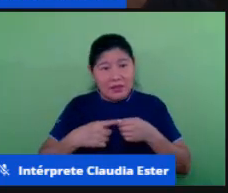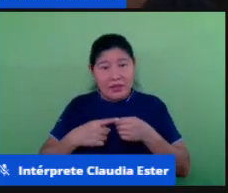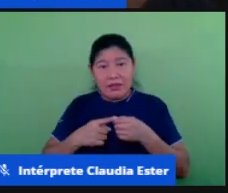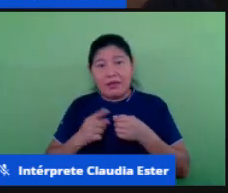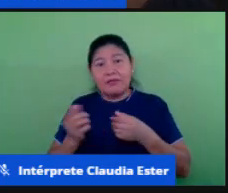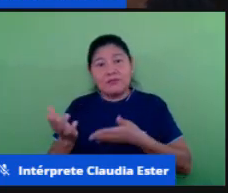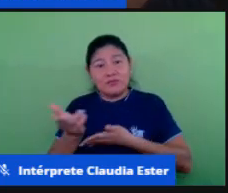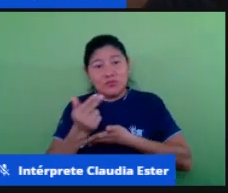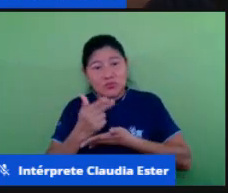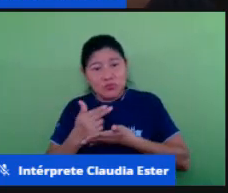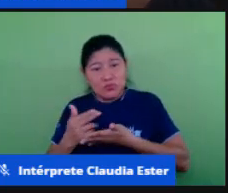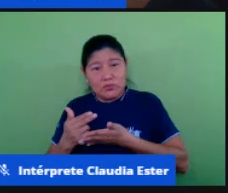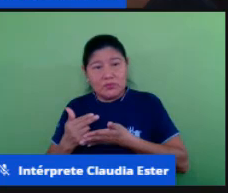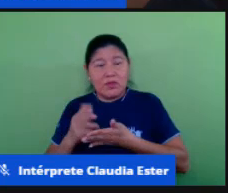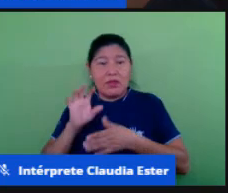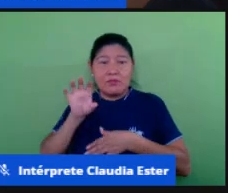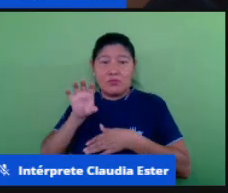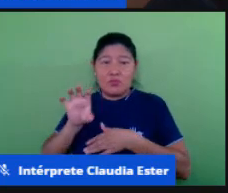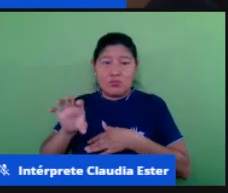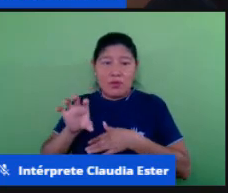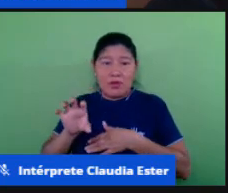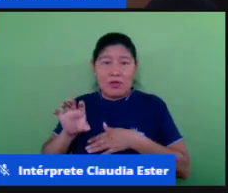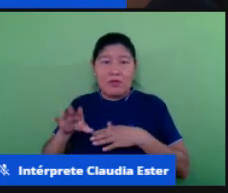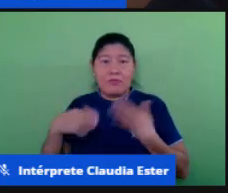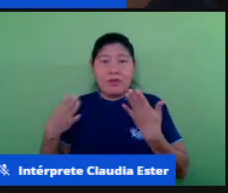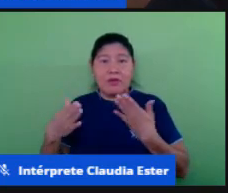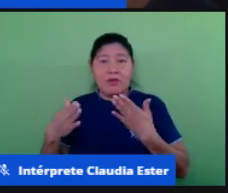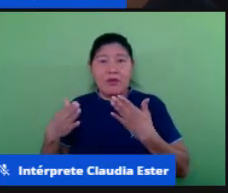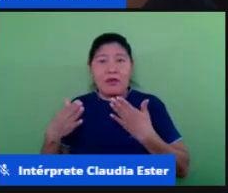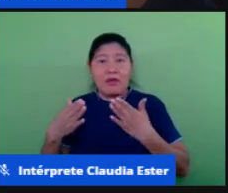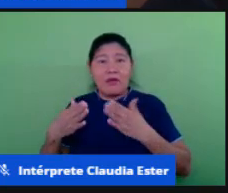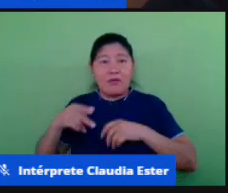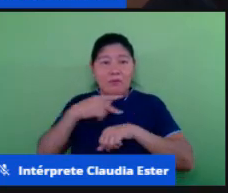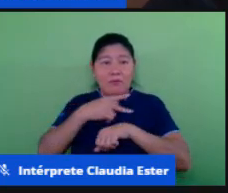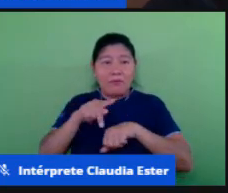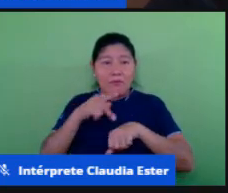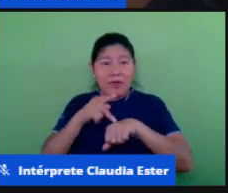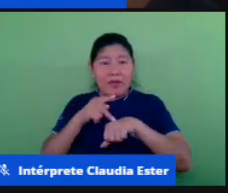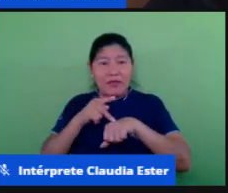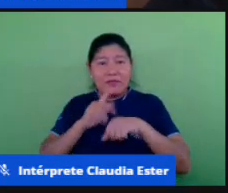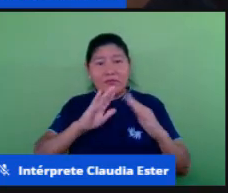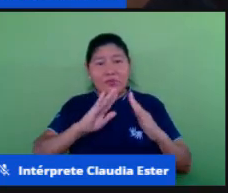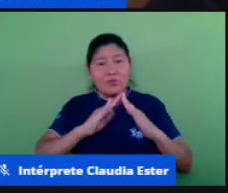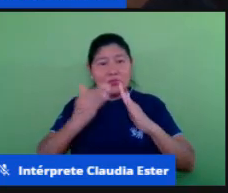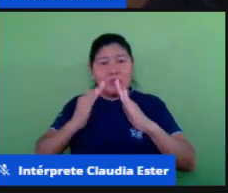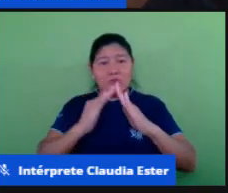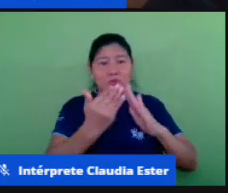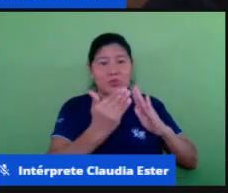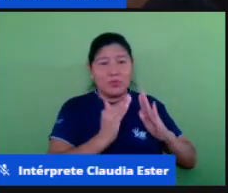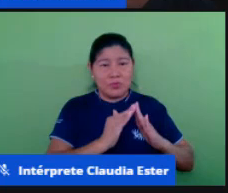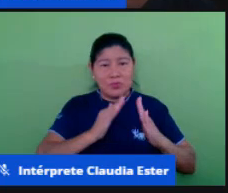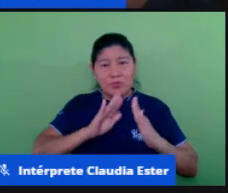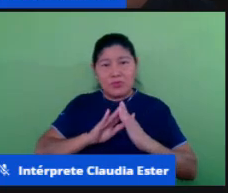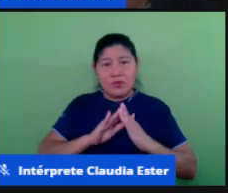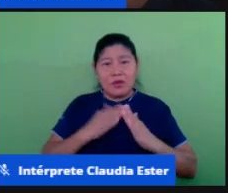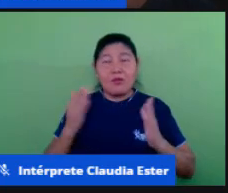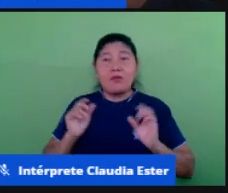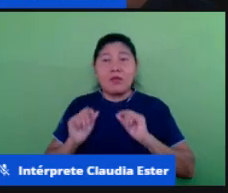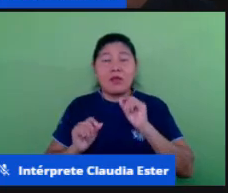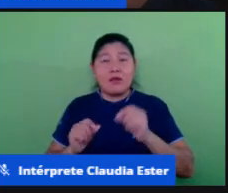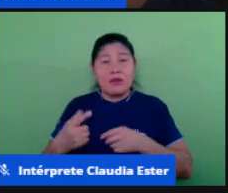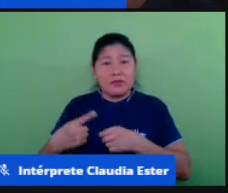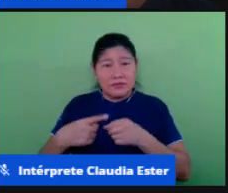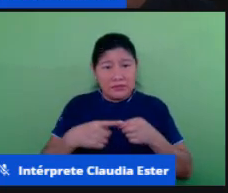né que são as suas fronteiras que são os seus limites o é uma área urbana né você vai